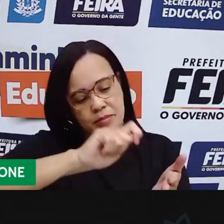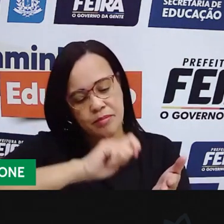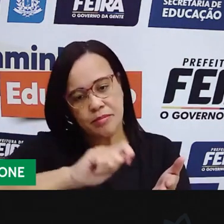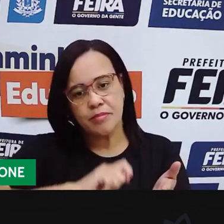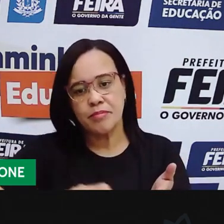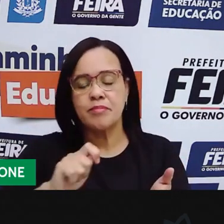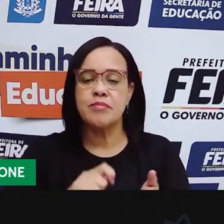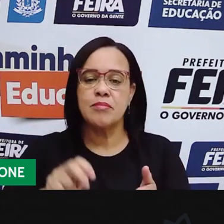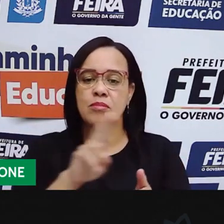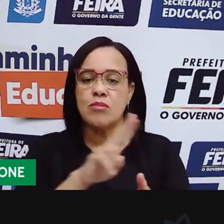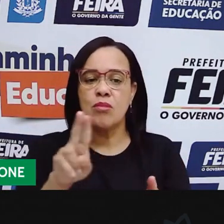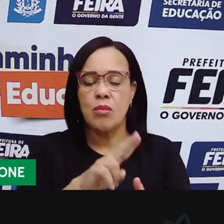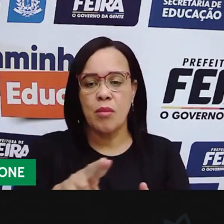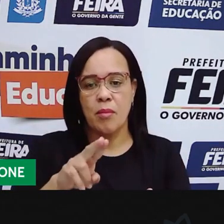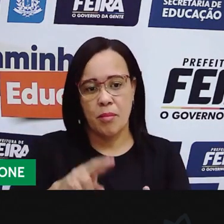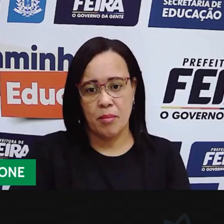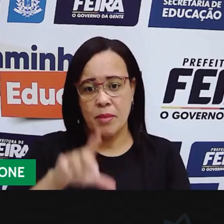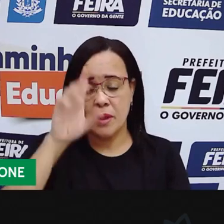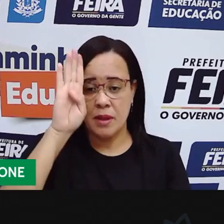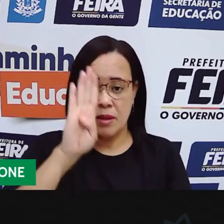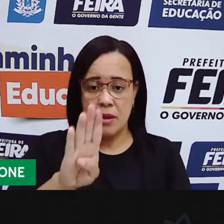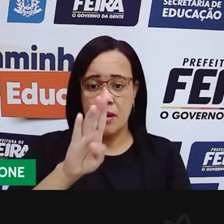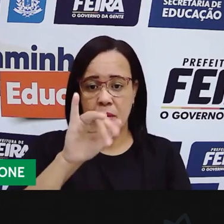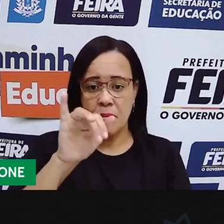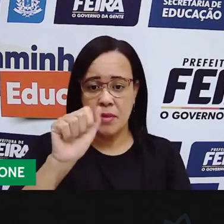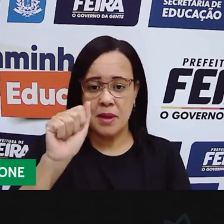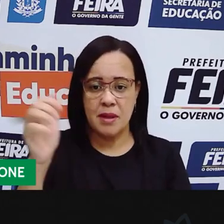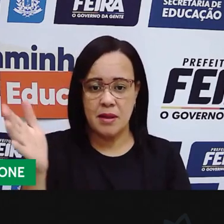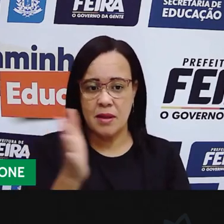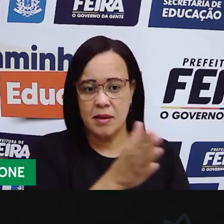Então, vamos descobrir o que é que tem naquela mata?